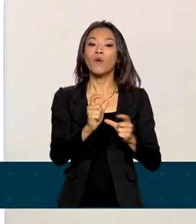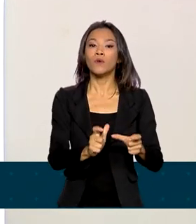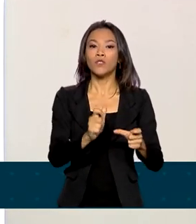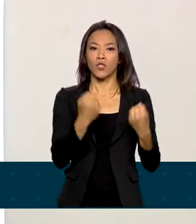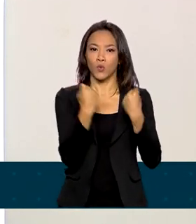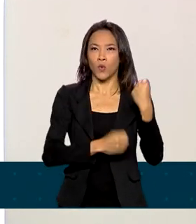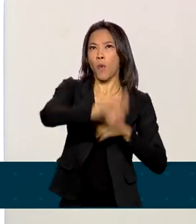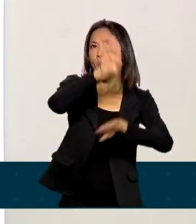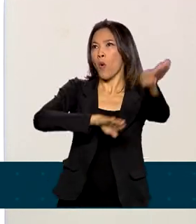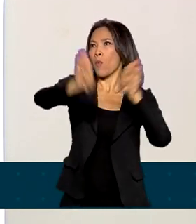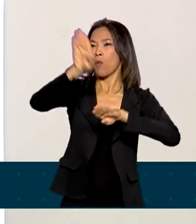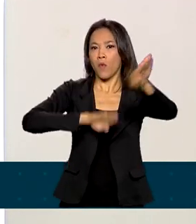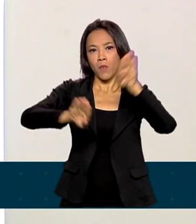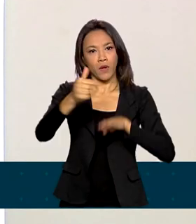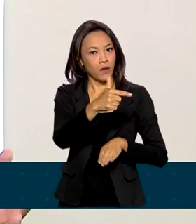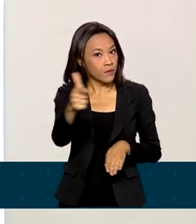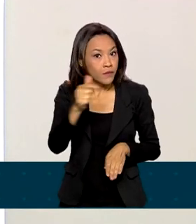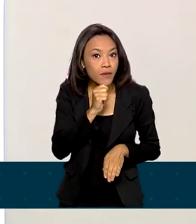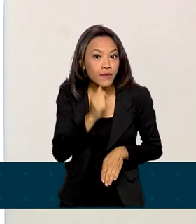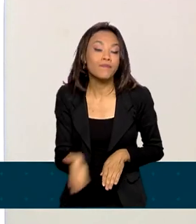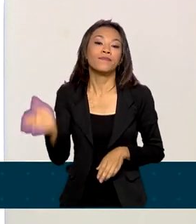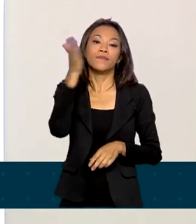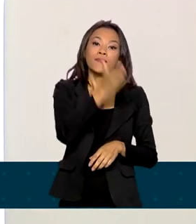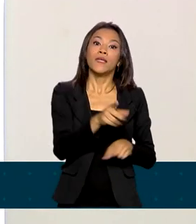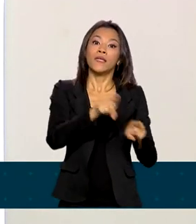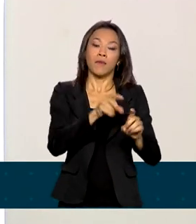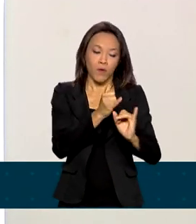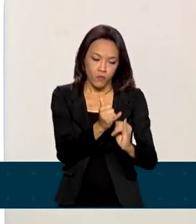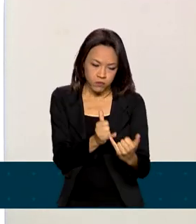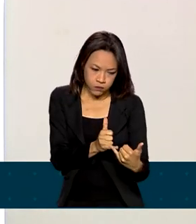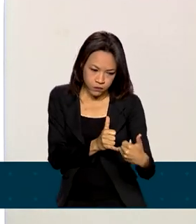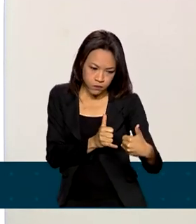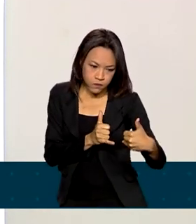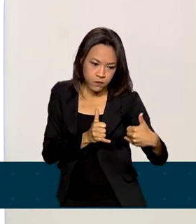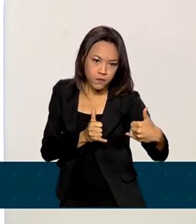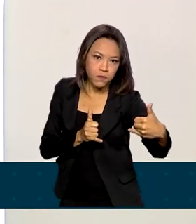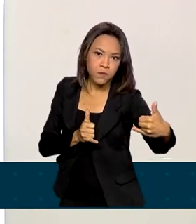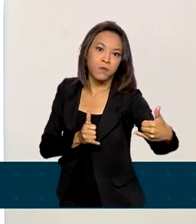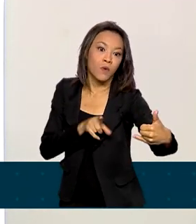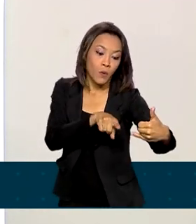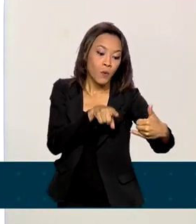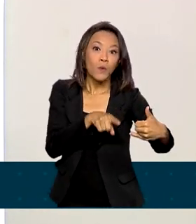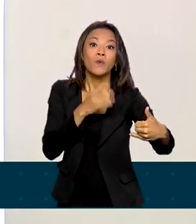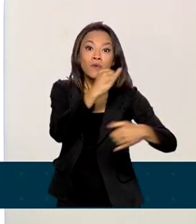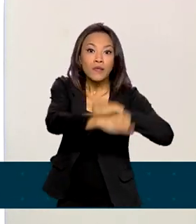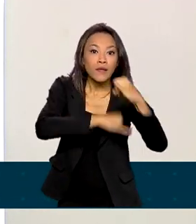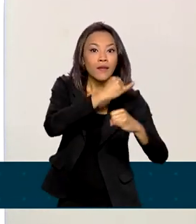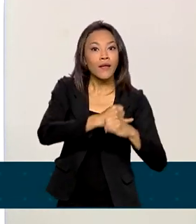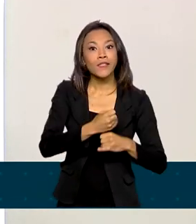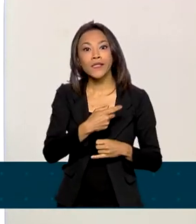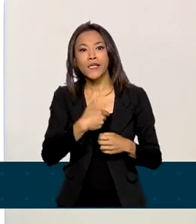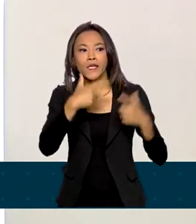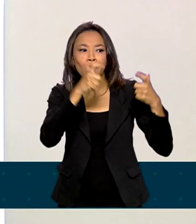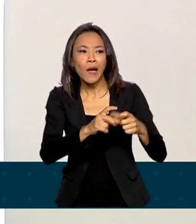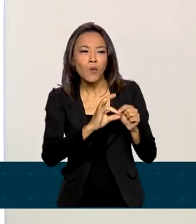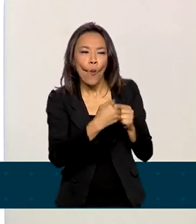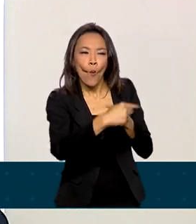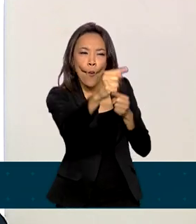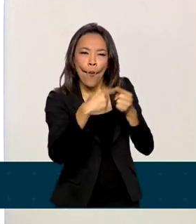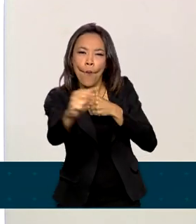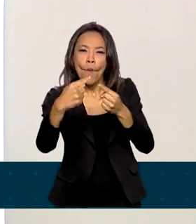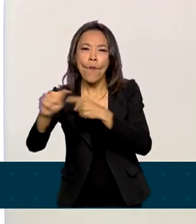localidades ainda sem conexão e implantar uma fibra ótica em locais com pouca ou nenhuma estrutura de conectividade. Ou seja,